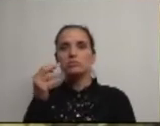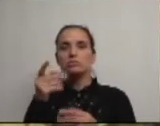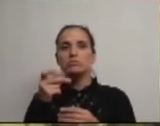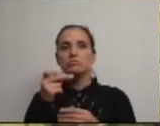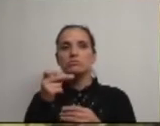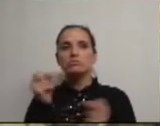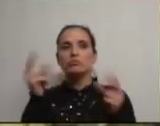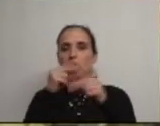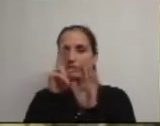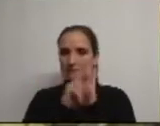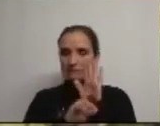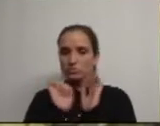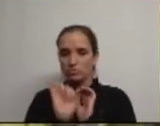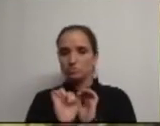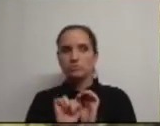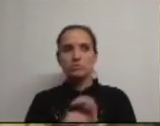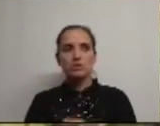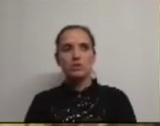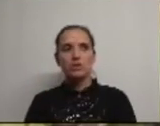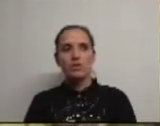atual Regimento, do nosso Regimento,